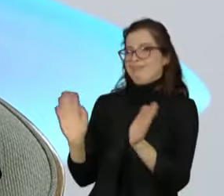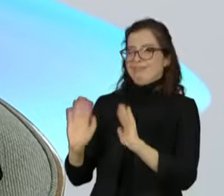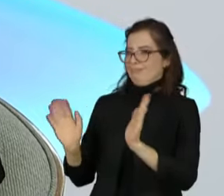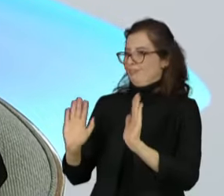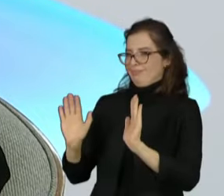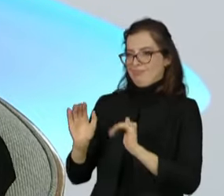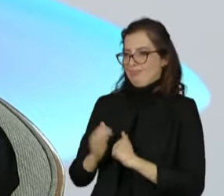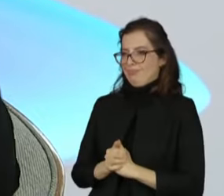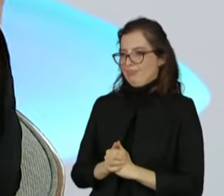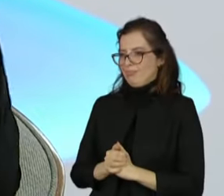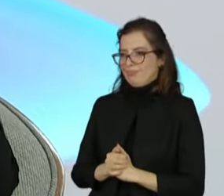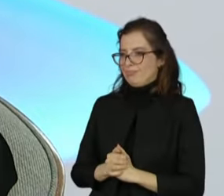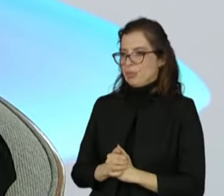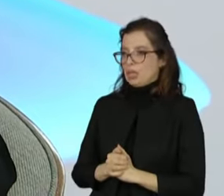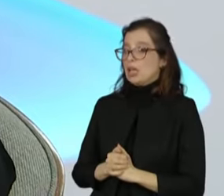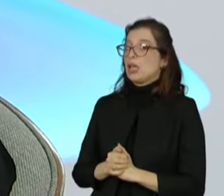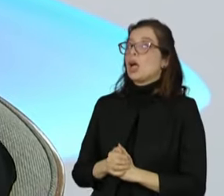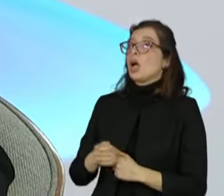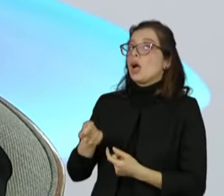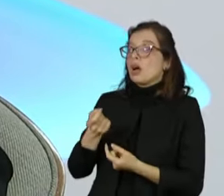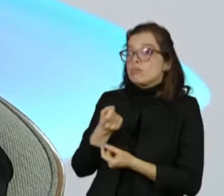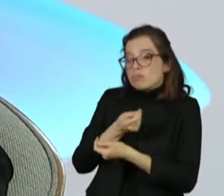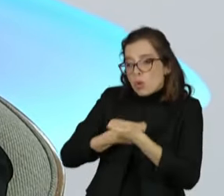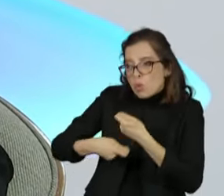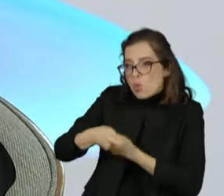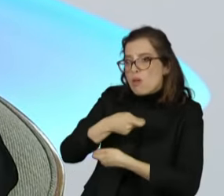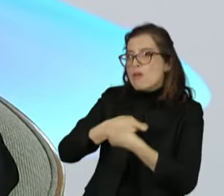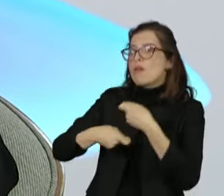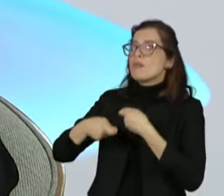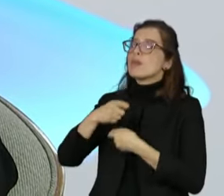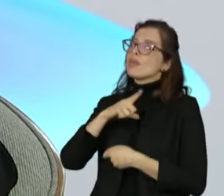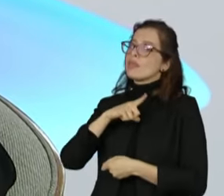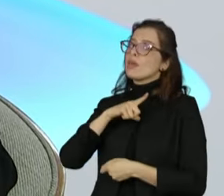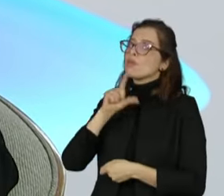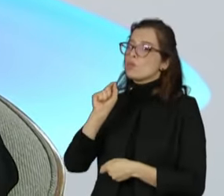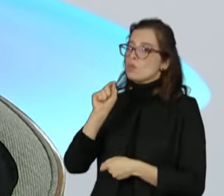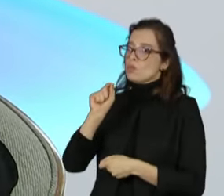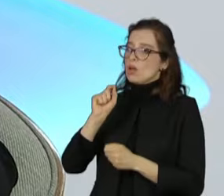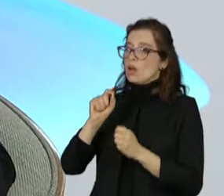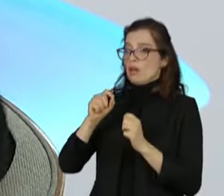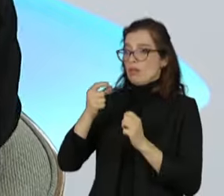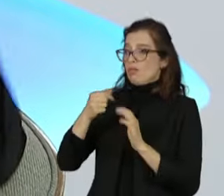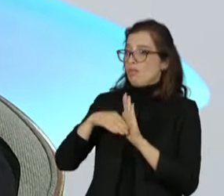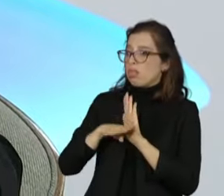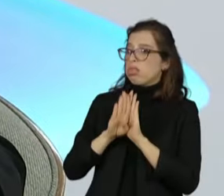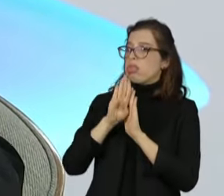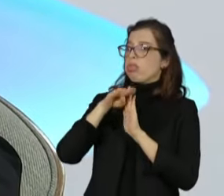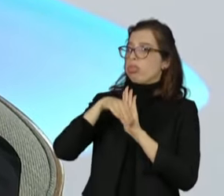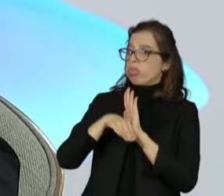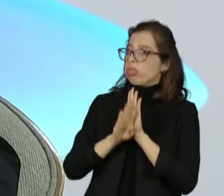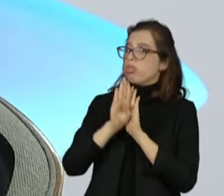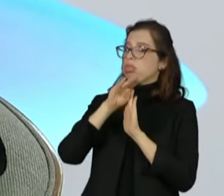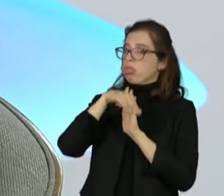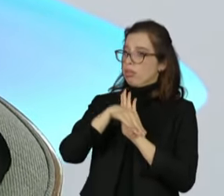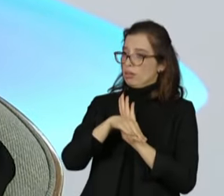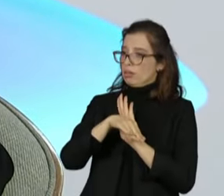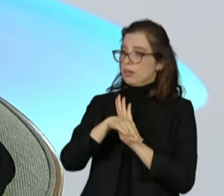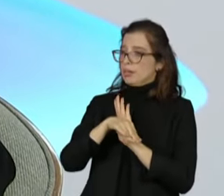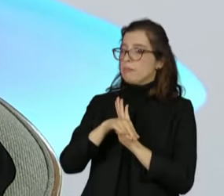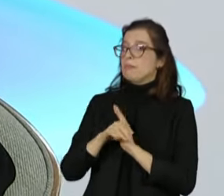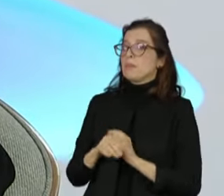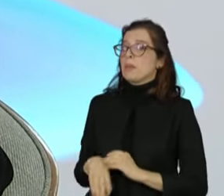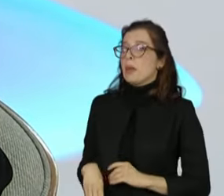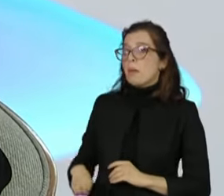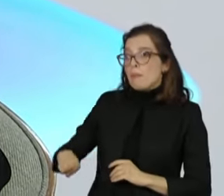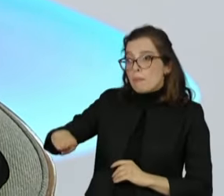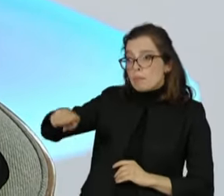combalida, que seria alguma coisa que poderia se somar e as Forças Armadas hoje, eu convivo com elas, eu venho do Estado de fronteira, portanto eu